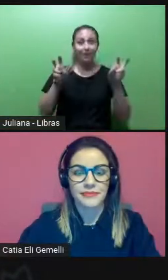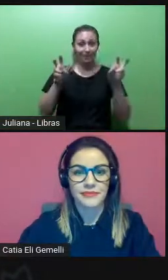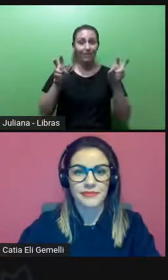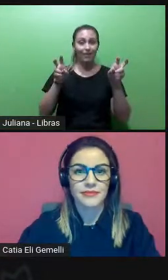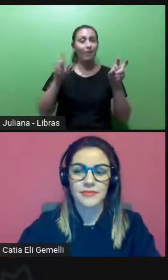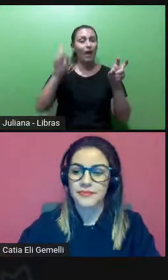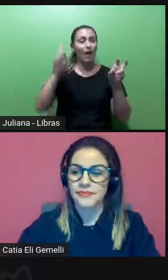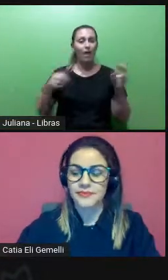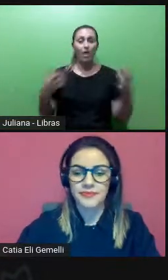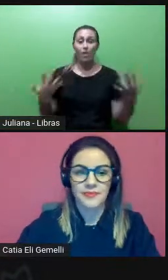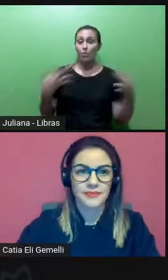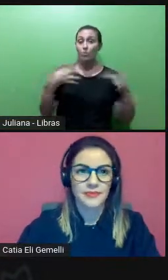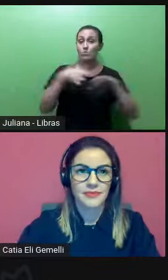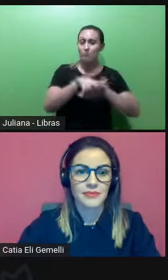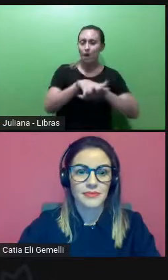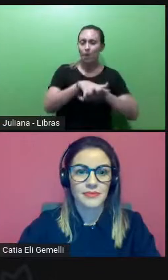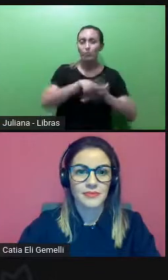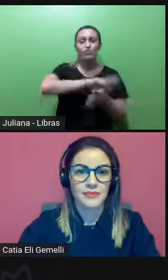e diversidade no trabalho.